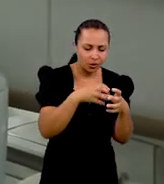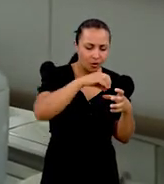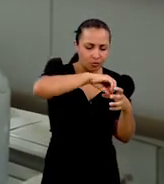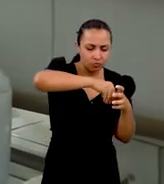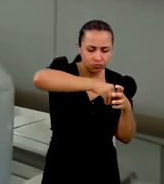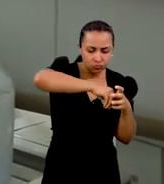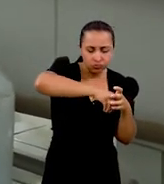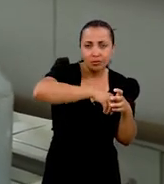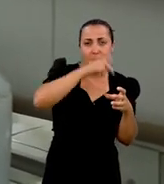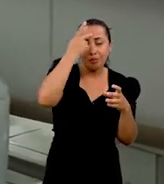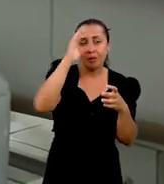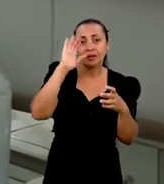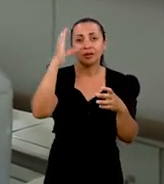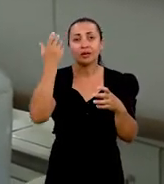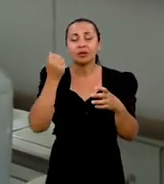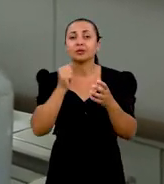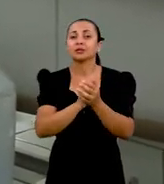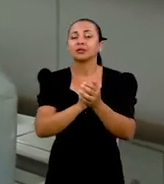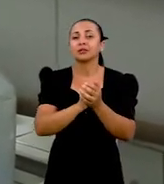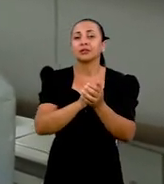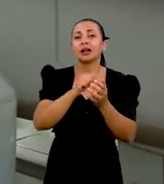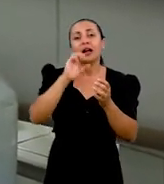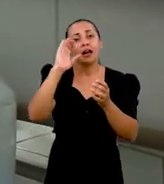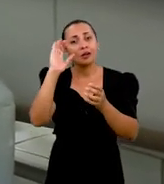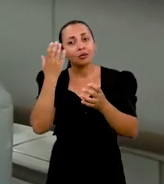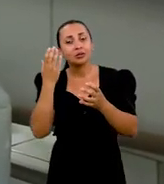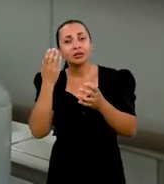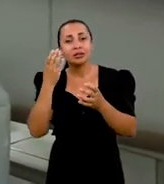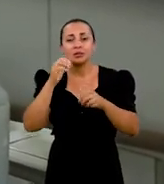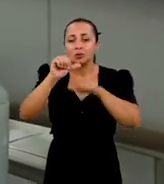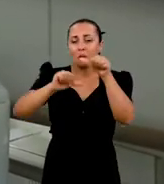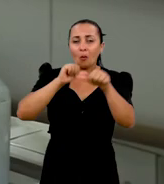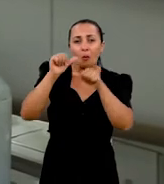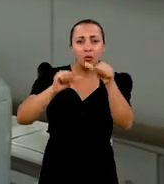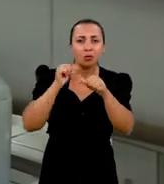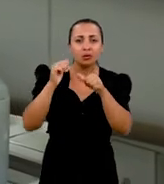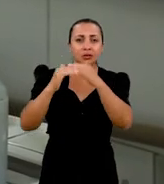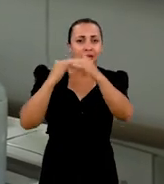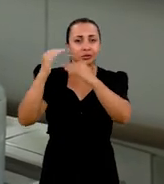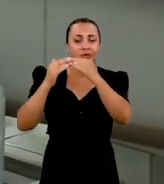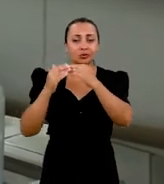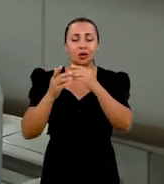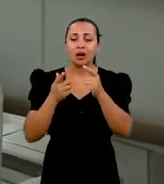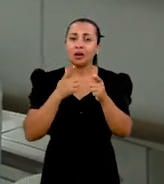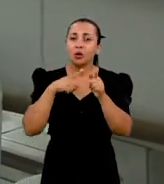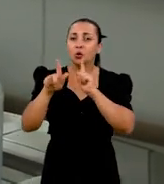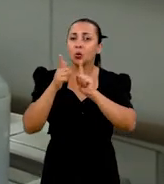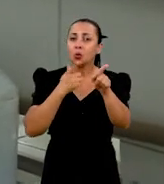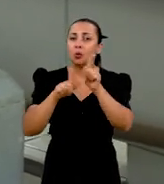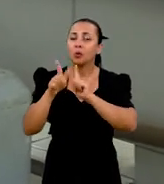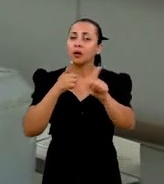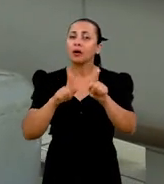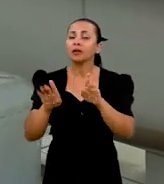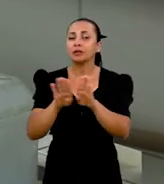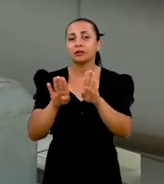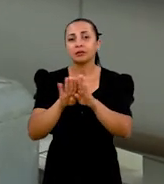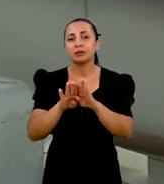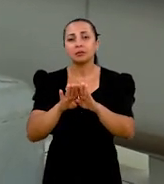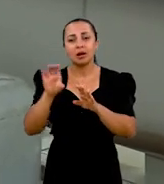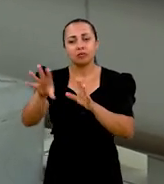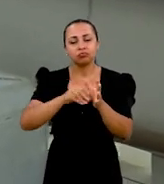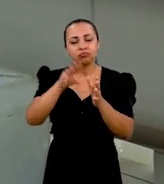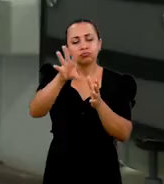fechado, enclausurado, para que as reações em fase aquosa ocorram, mas que os gases evoluídos dessa reação sejam